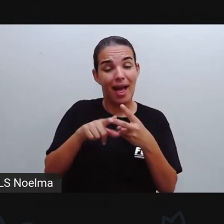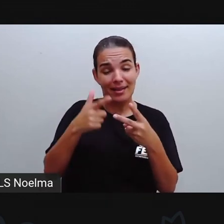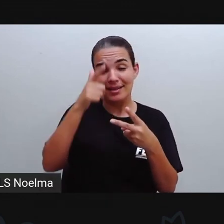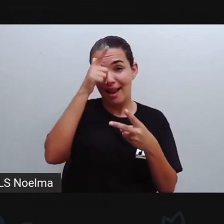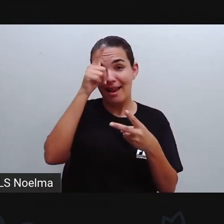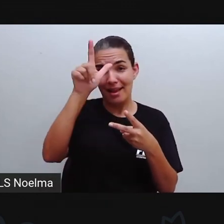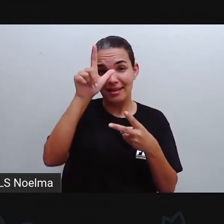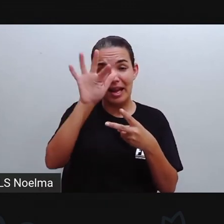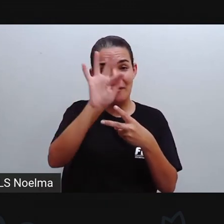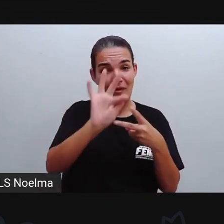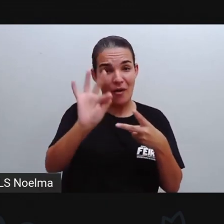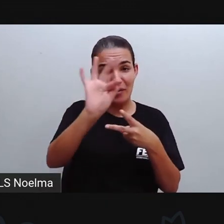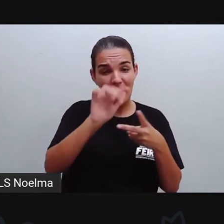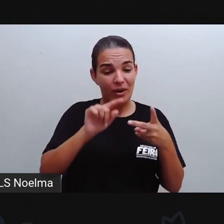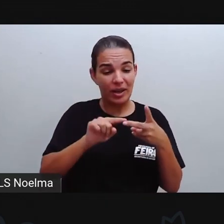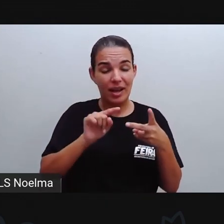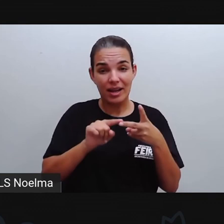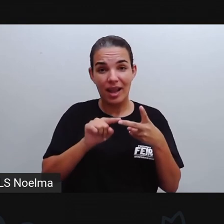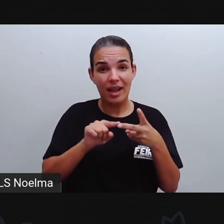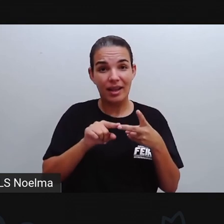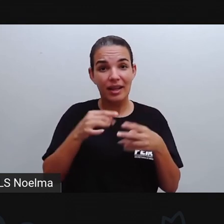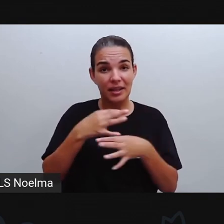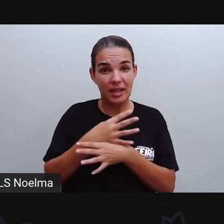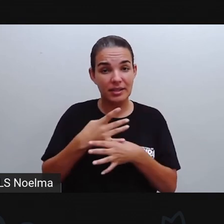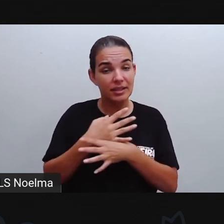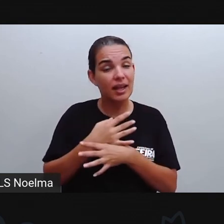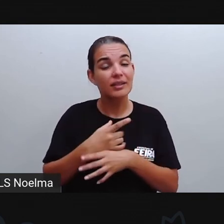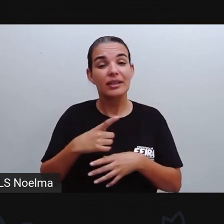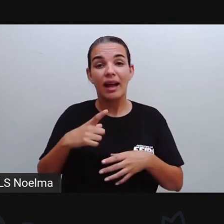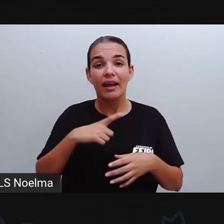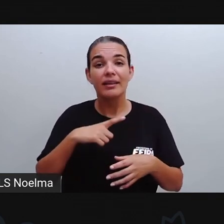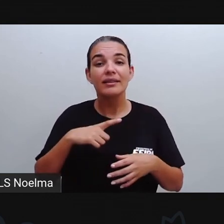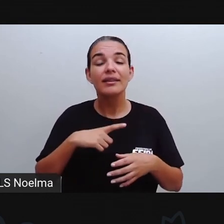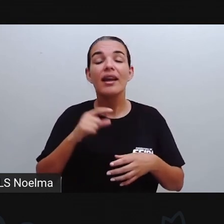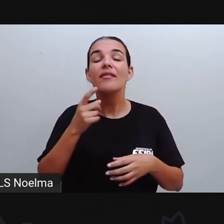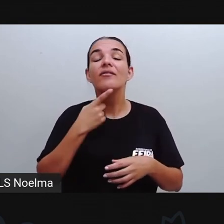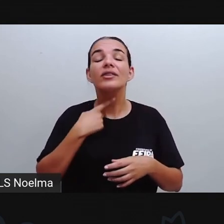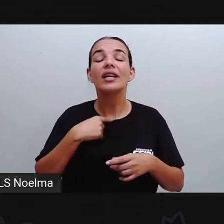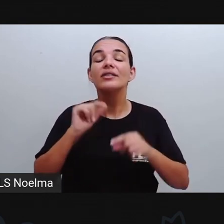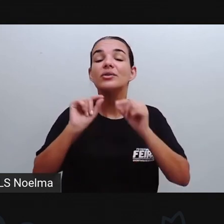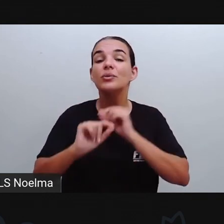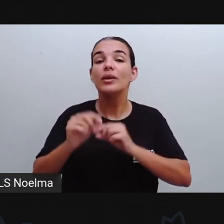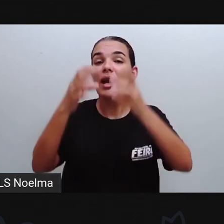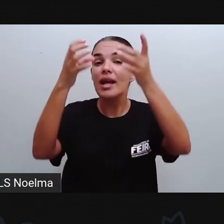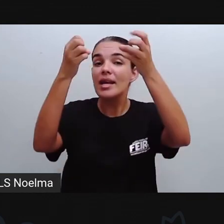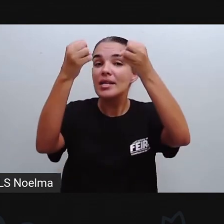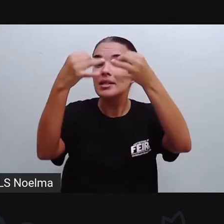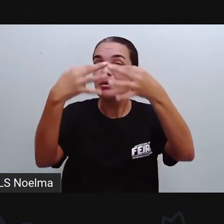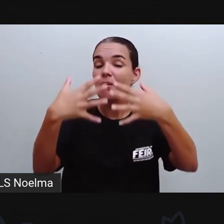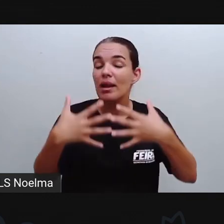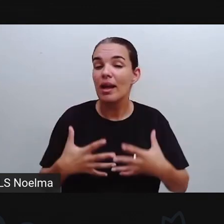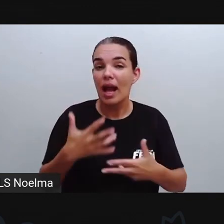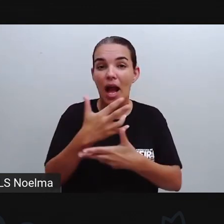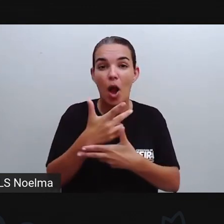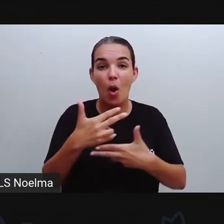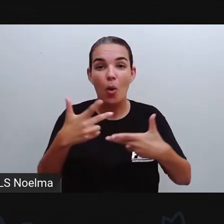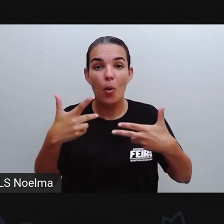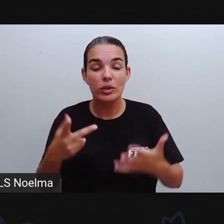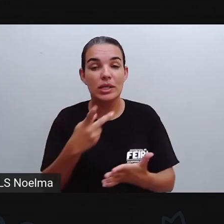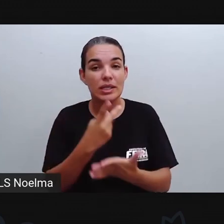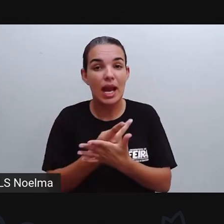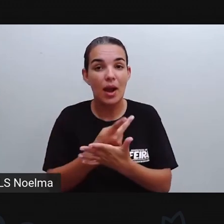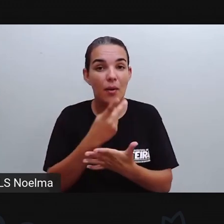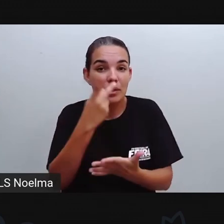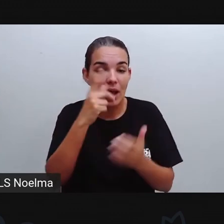sobrenaturais Acontecimentos misteriosos Porém, as lendas folclóricas geralmente acontecem no meio